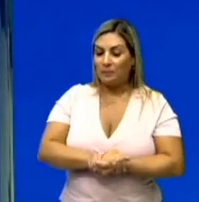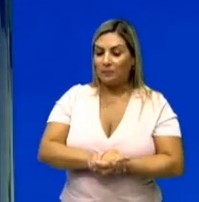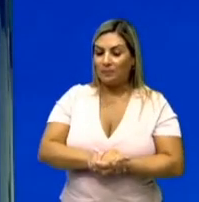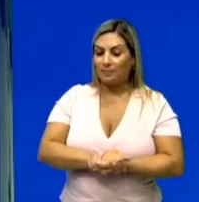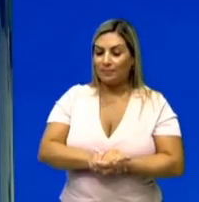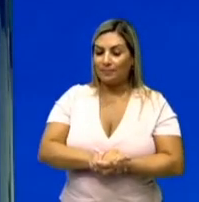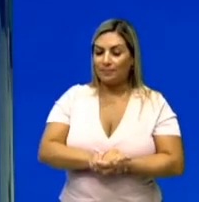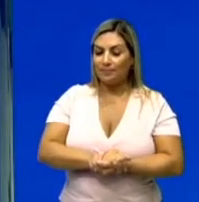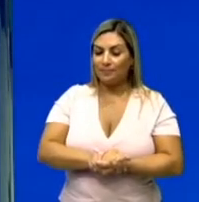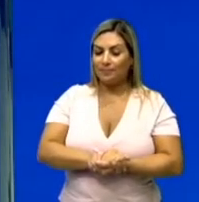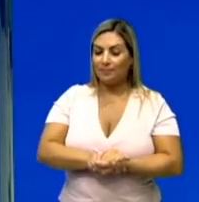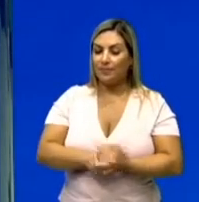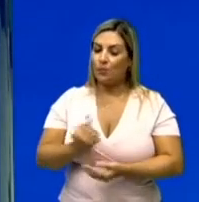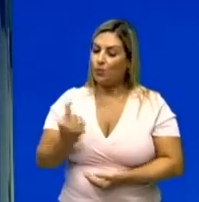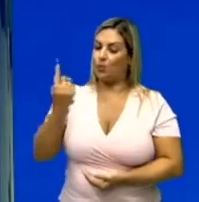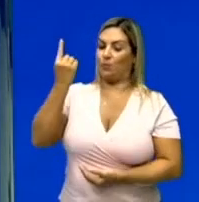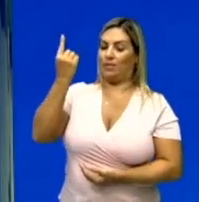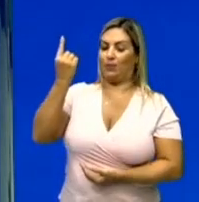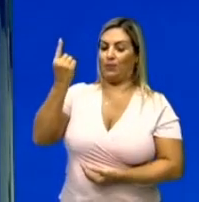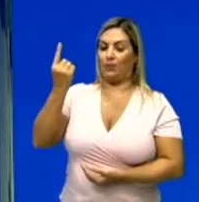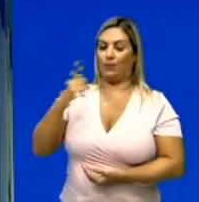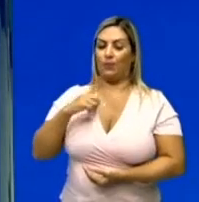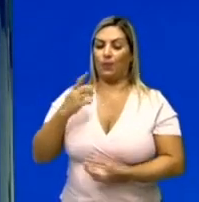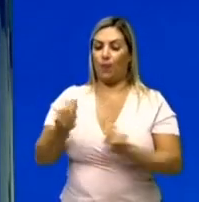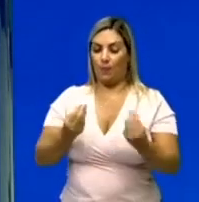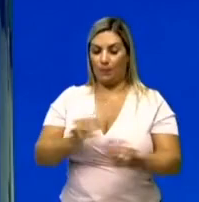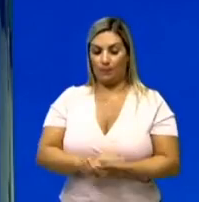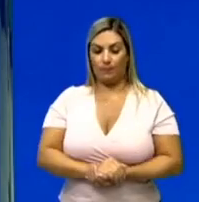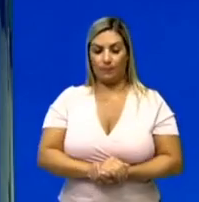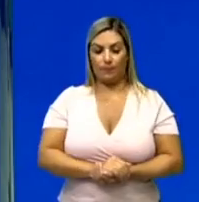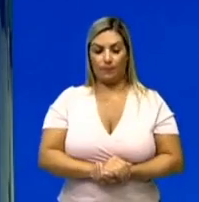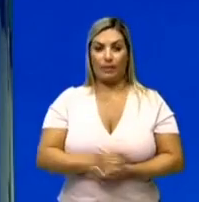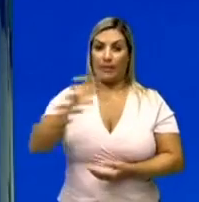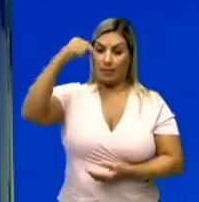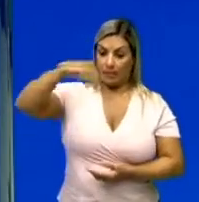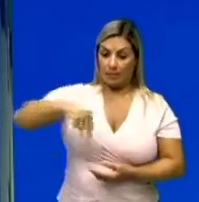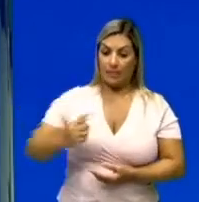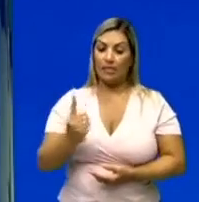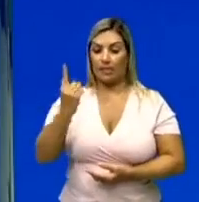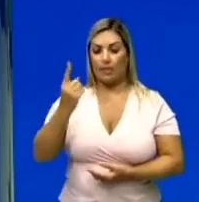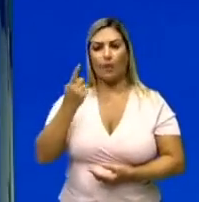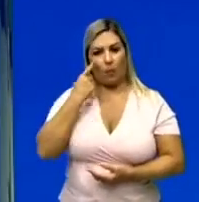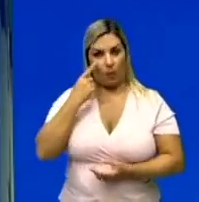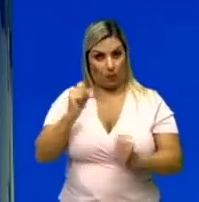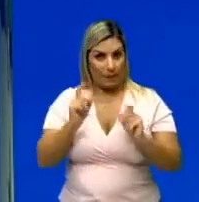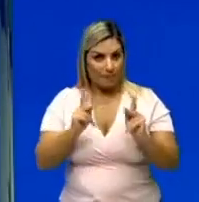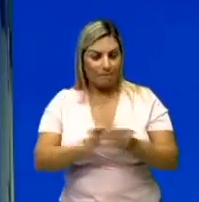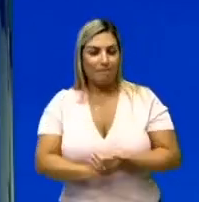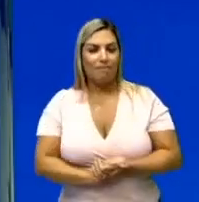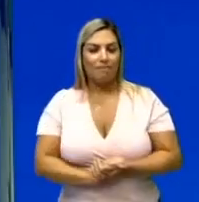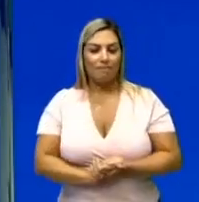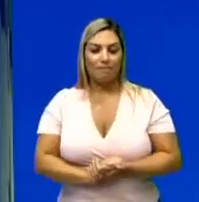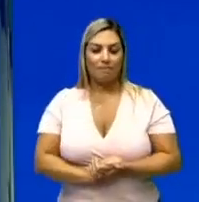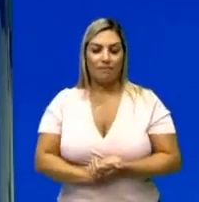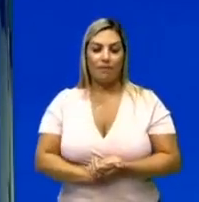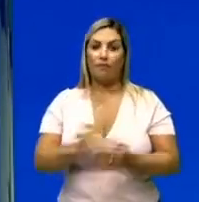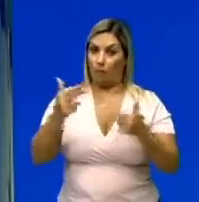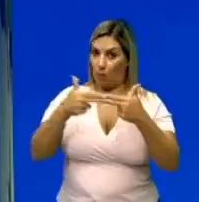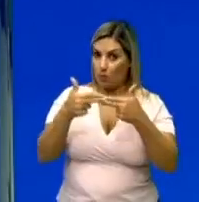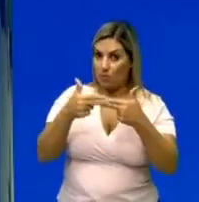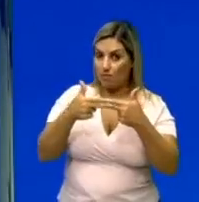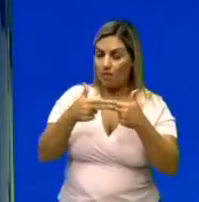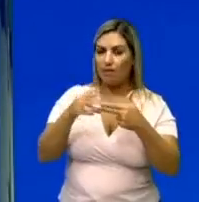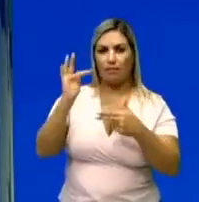Subindo. E no outro caso, ele estiver o quê? Descendo. Beleza? Fechou? Vamos lá, então, para a aplicação